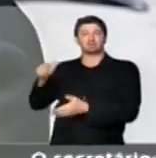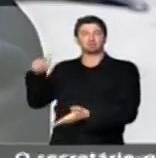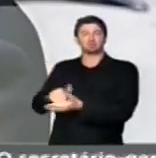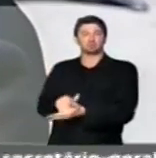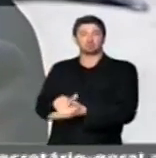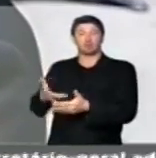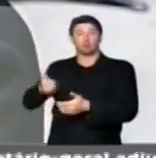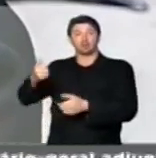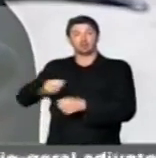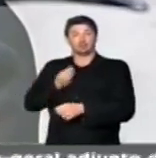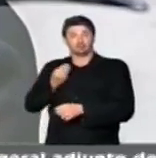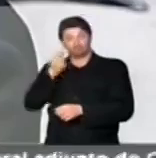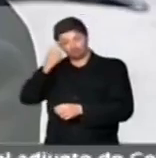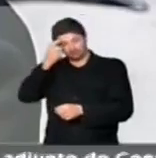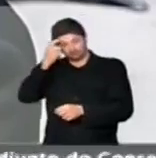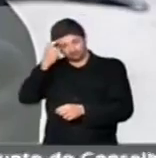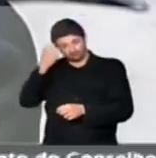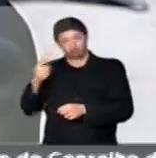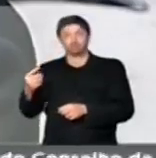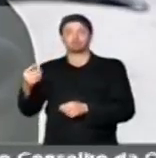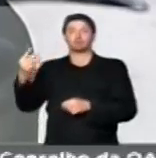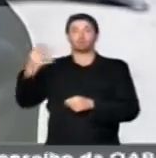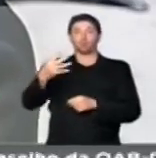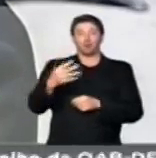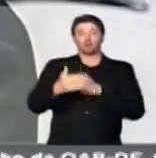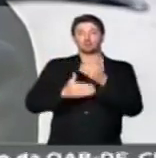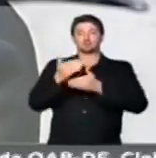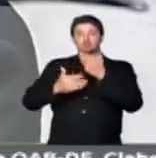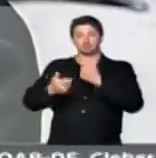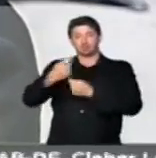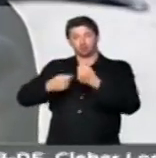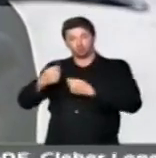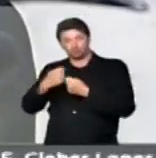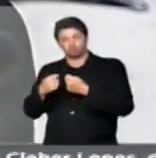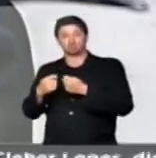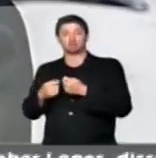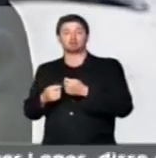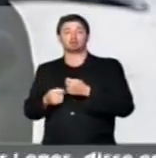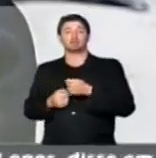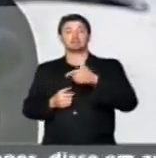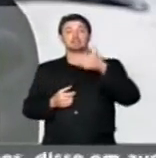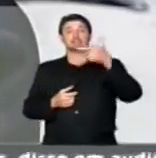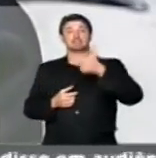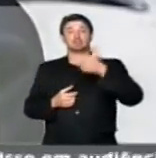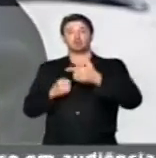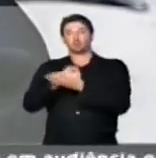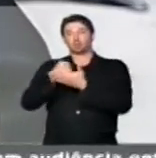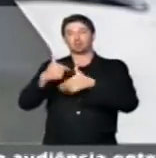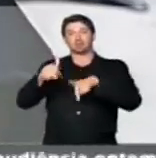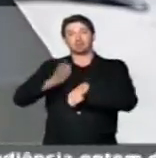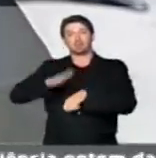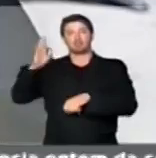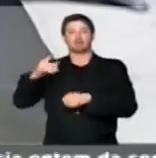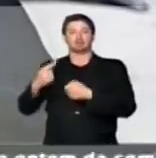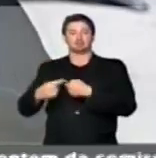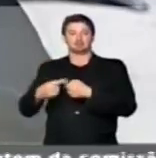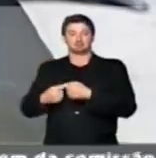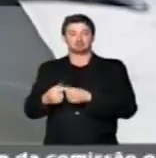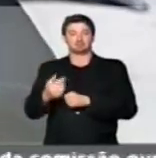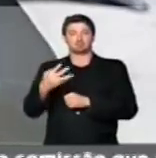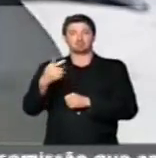de qualidade de vida, em 4º no desenvolvimento econômico, em 2º em geração de emprego, município de